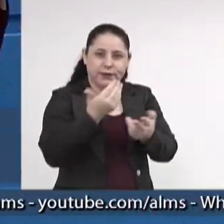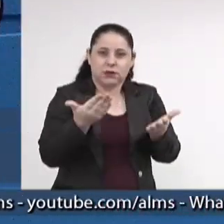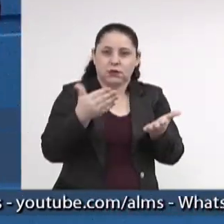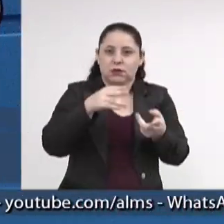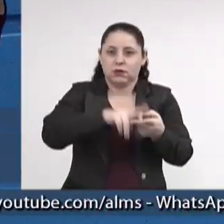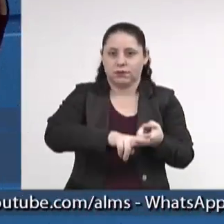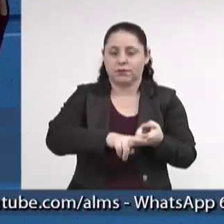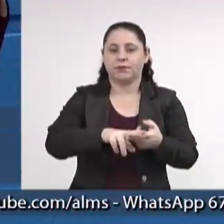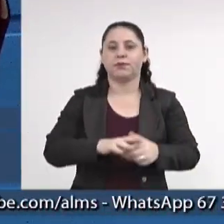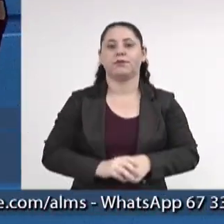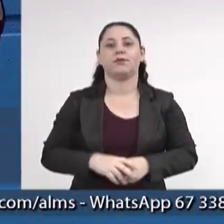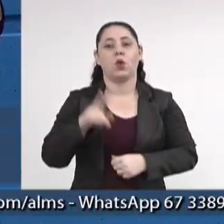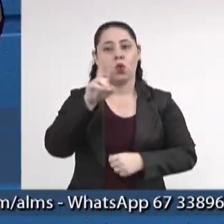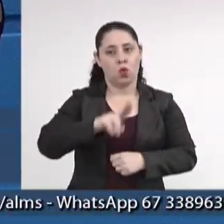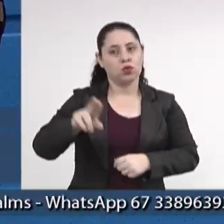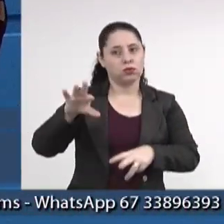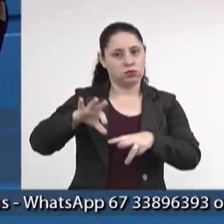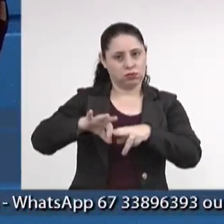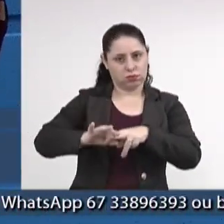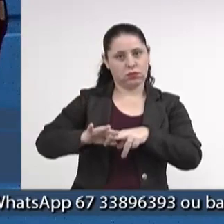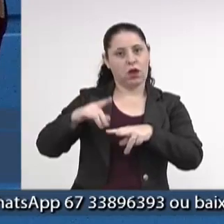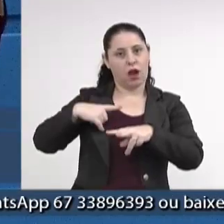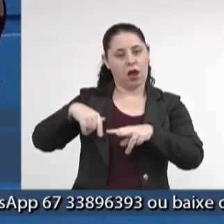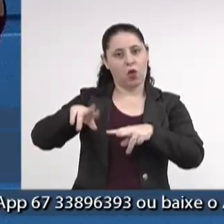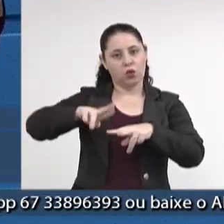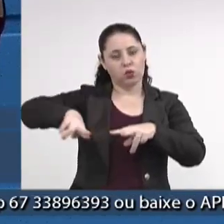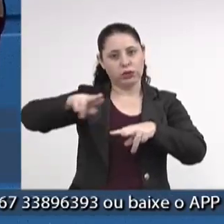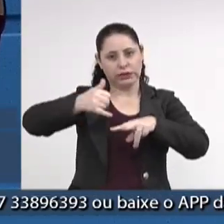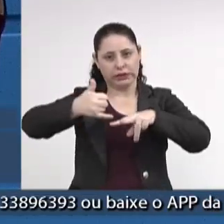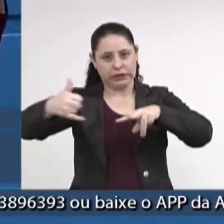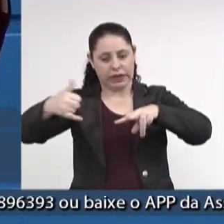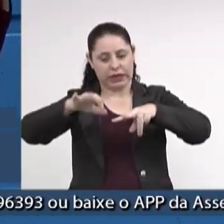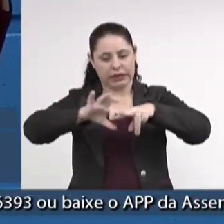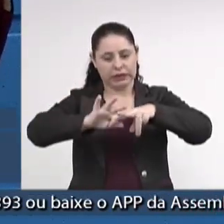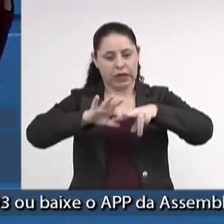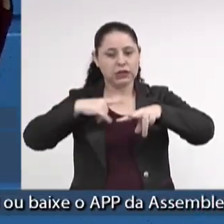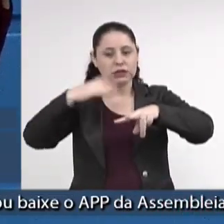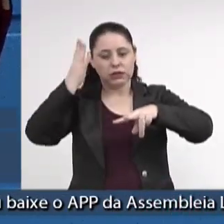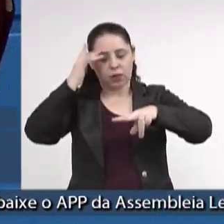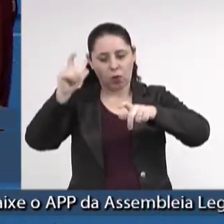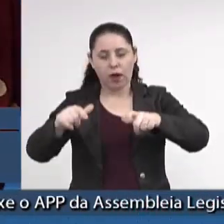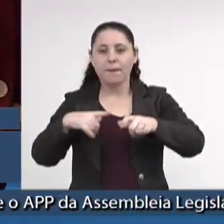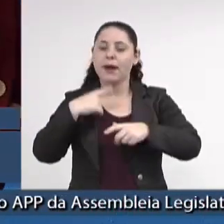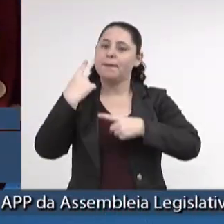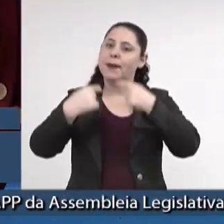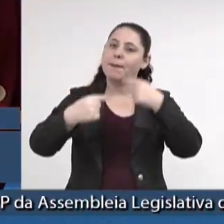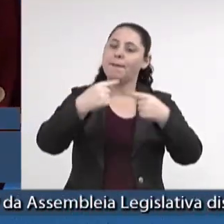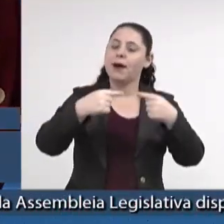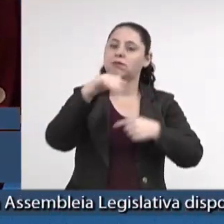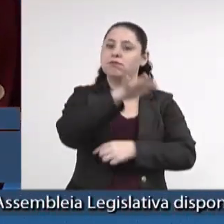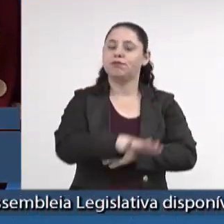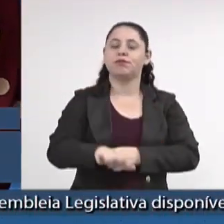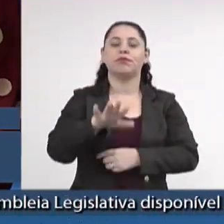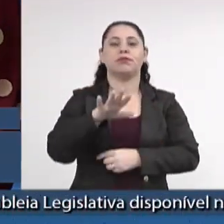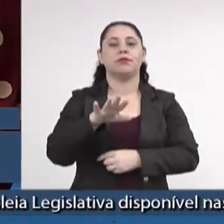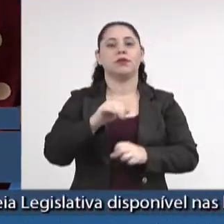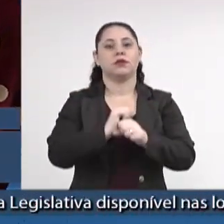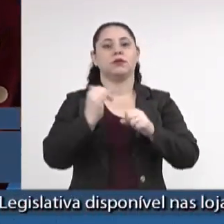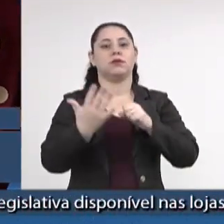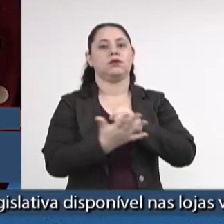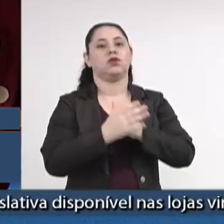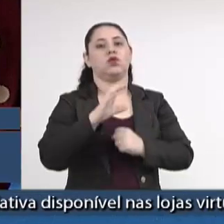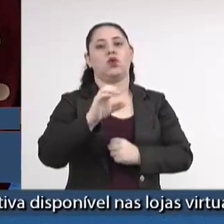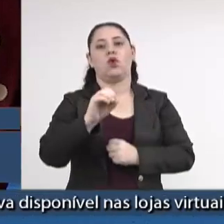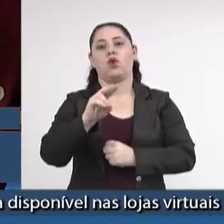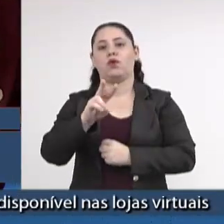instrução pelo uso do monitoramento eletrônico foi ainda mais fomentada no cenário da pandemia do